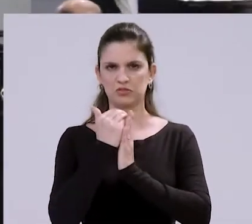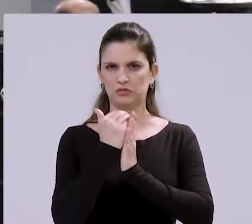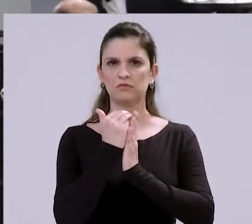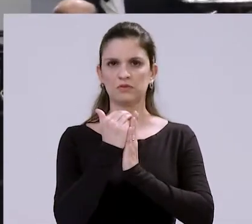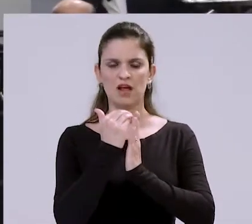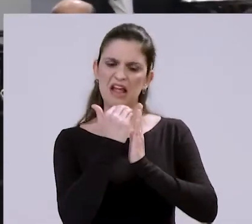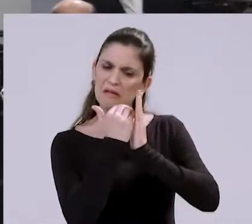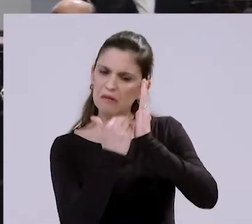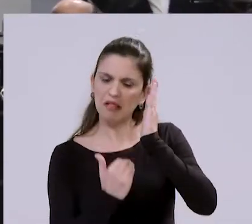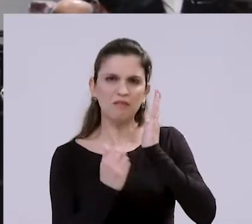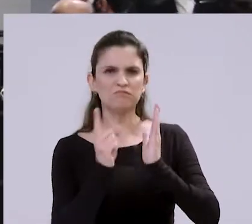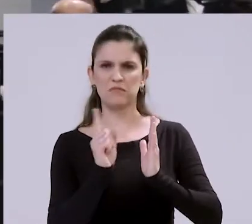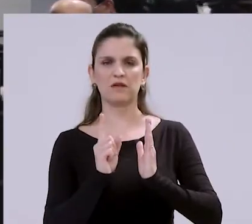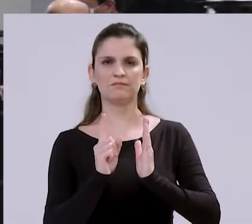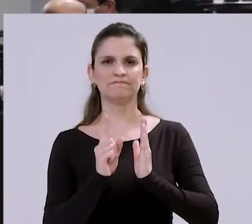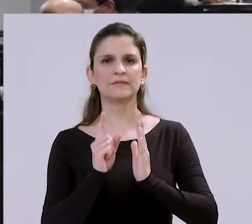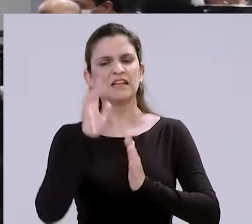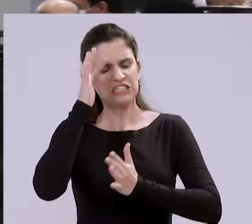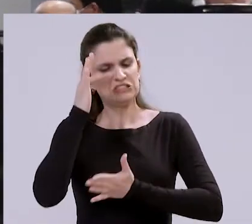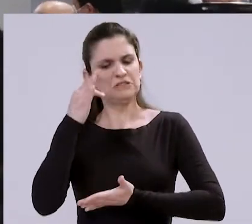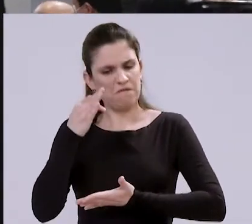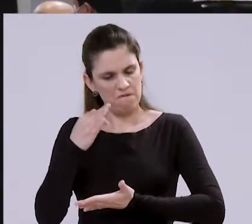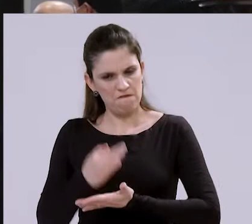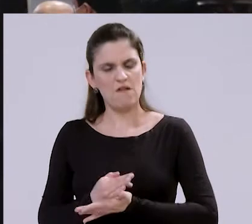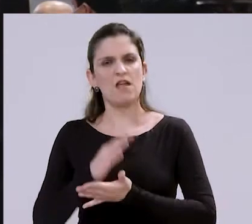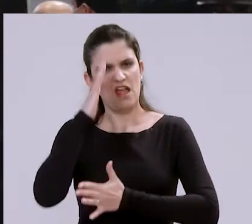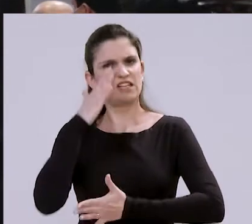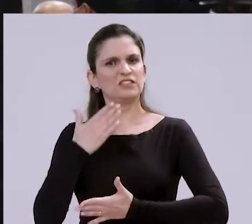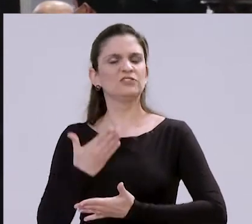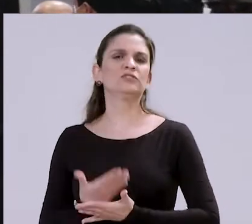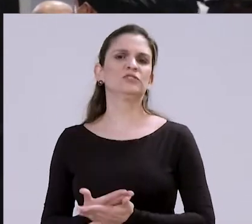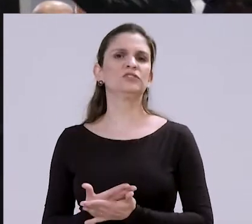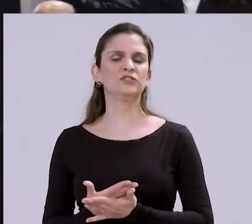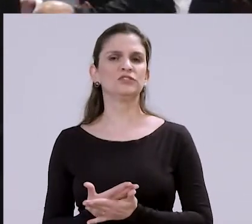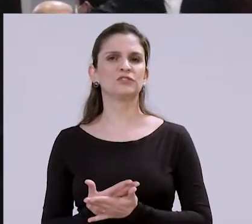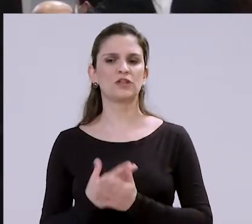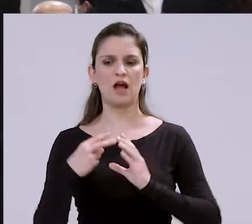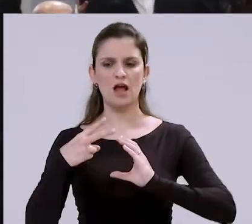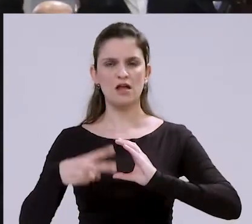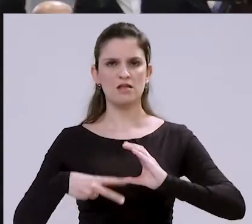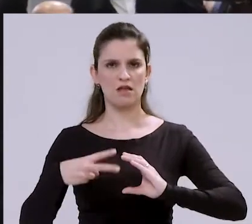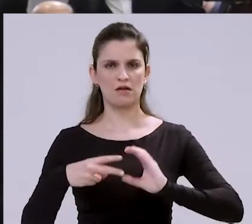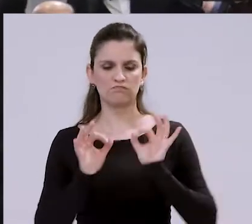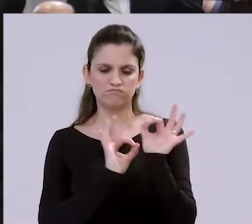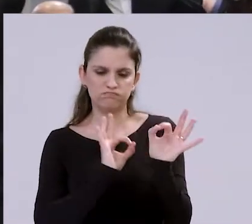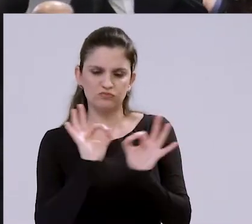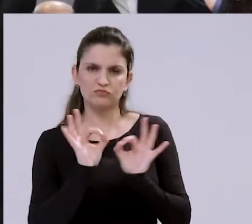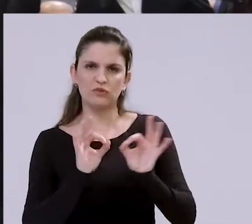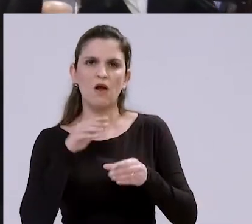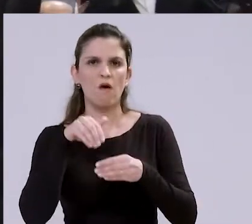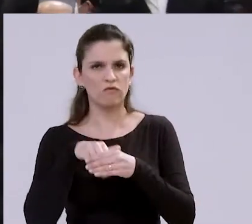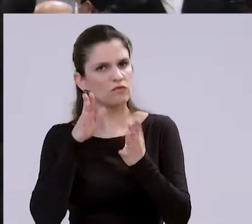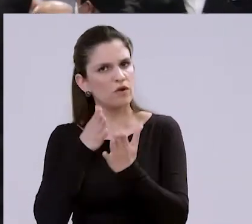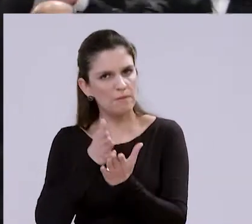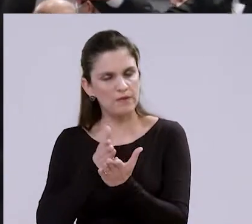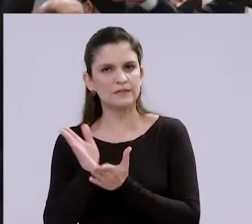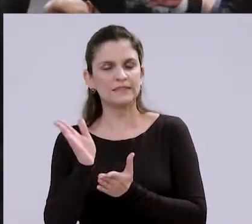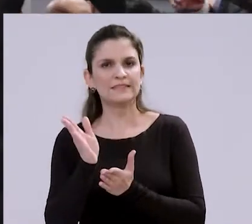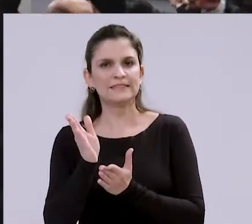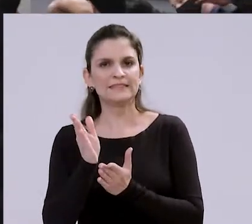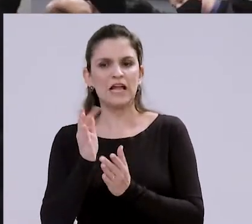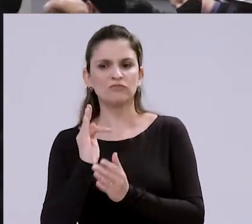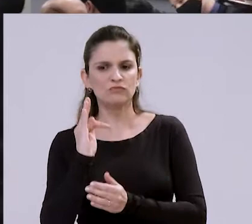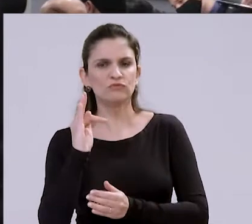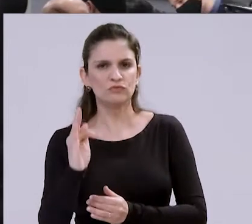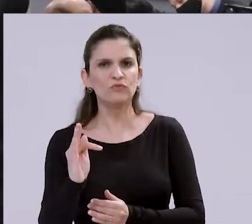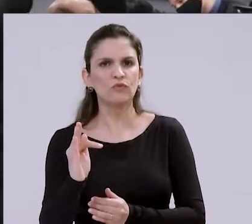Mas decrescimento não, mas acreditamos que nós temos muita fé. E com certeza a Câmara elaborou bem, votou e aprovou